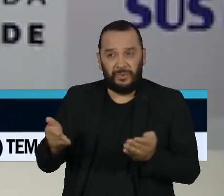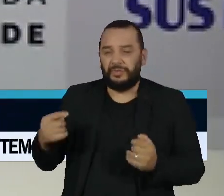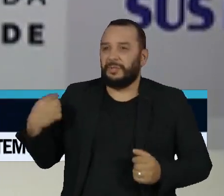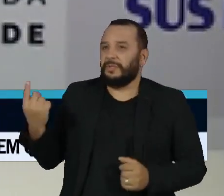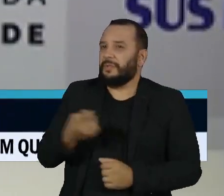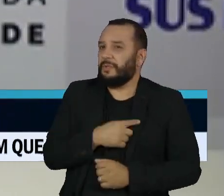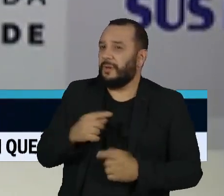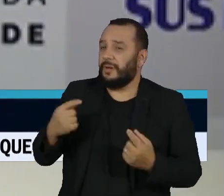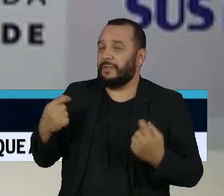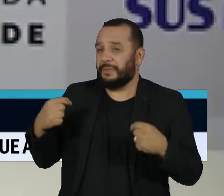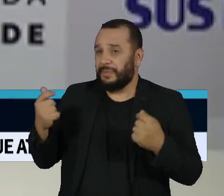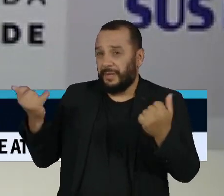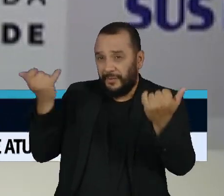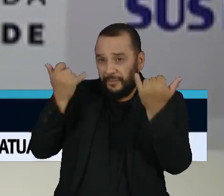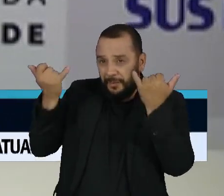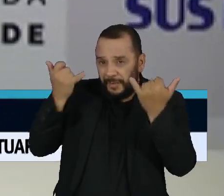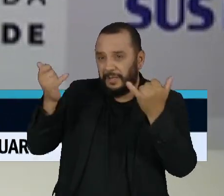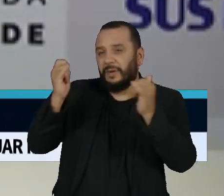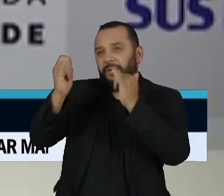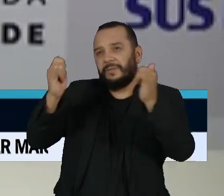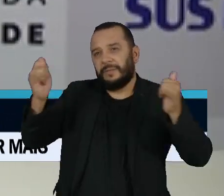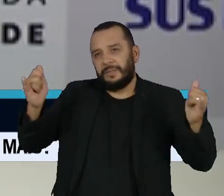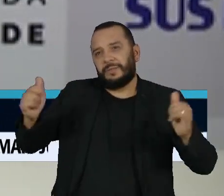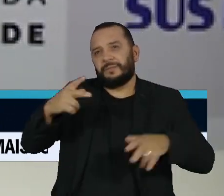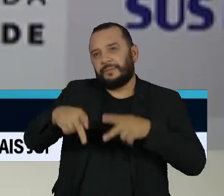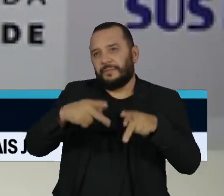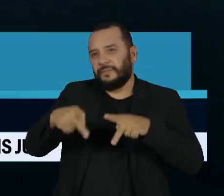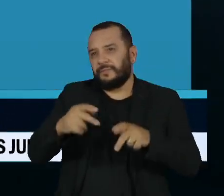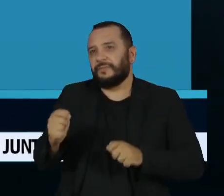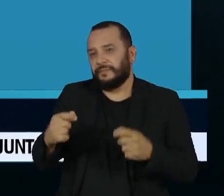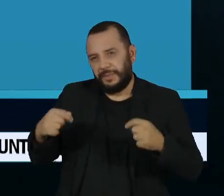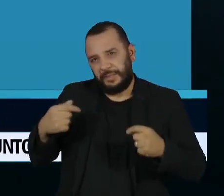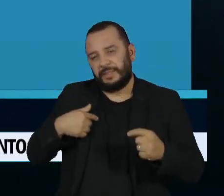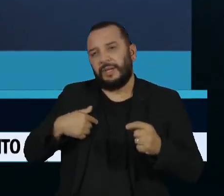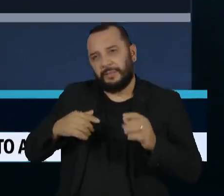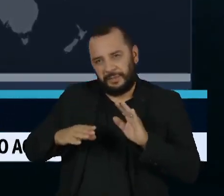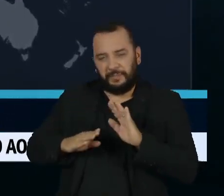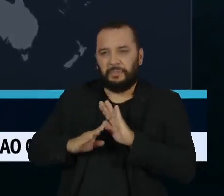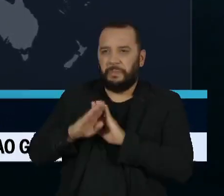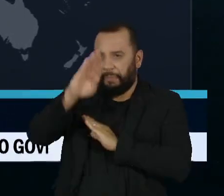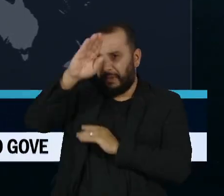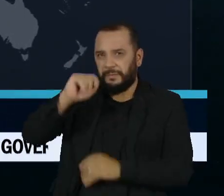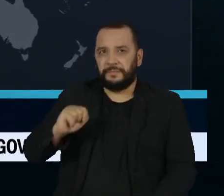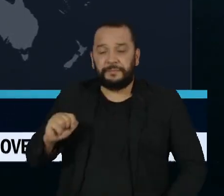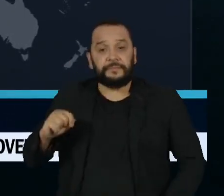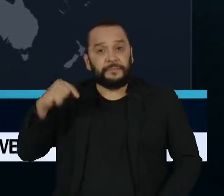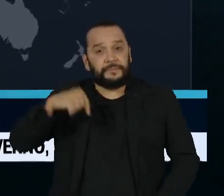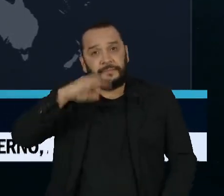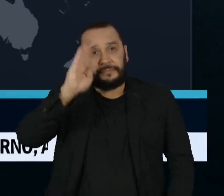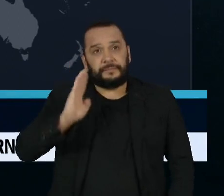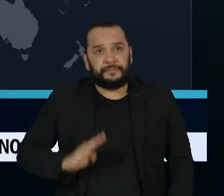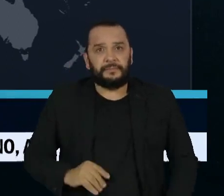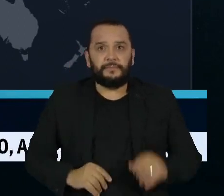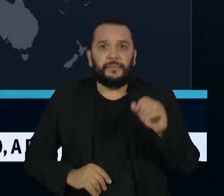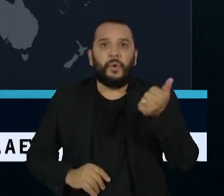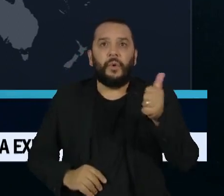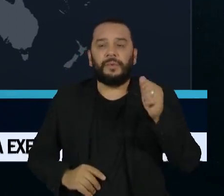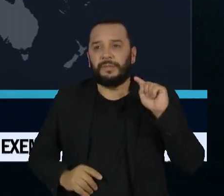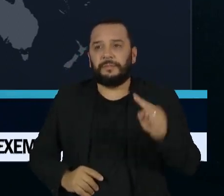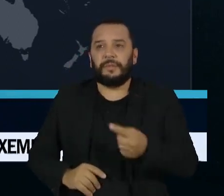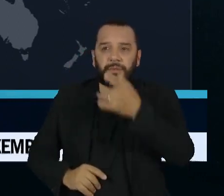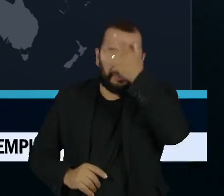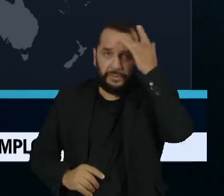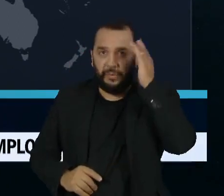diz respeito à informação para a população, nós precisamos recuperar. Em nosso país, anualmente, 11 mil pessoas